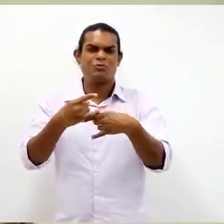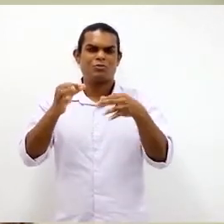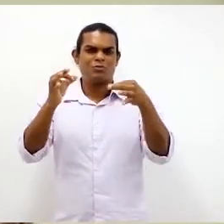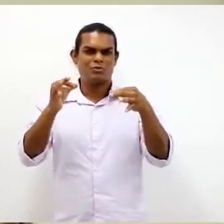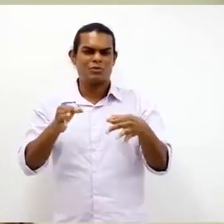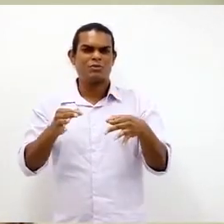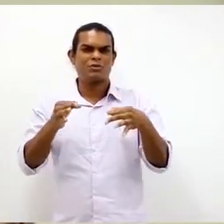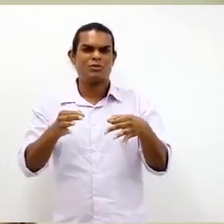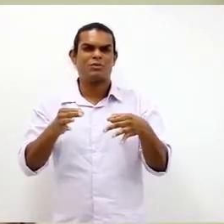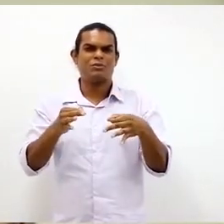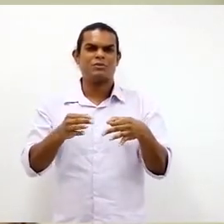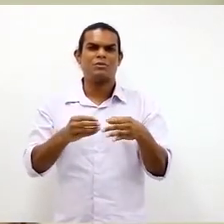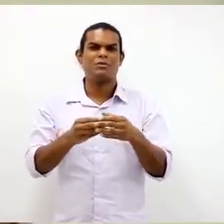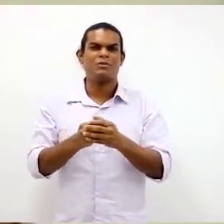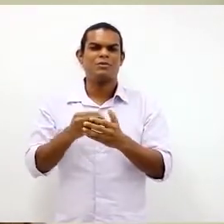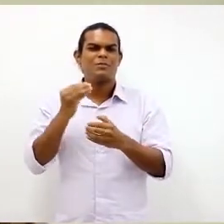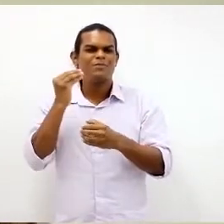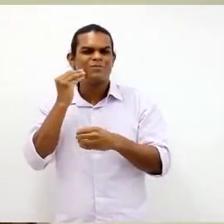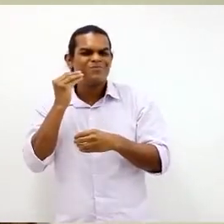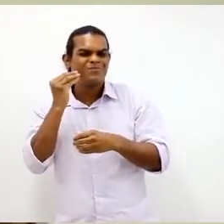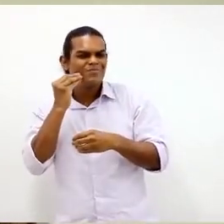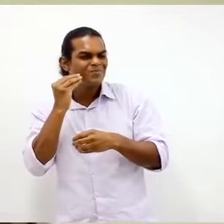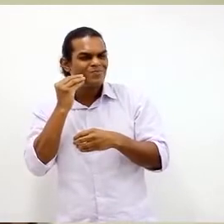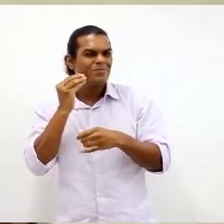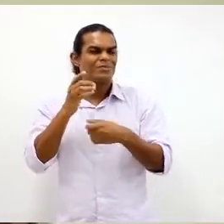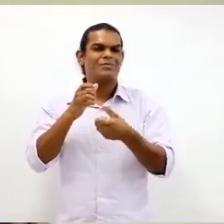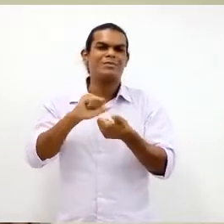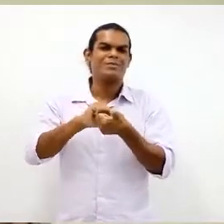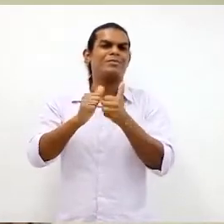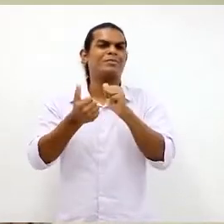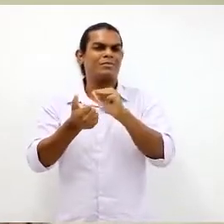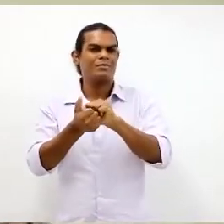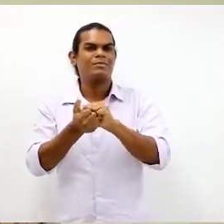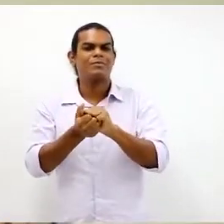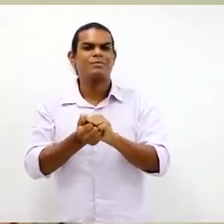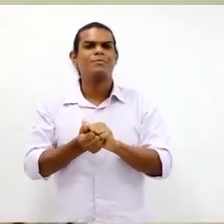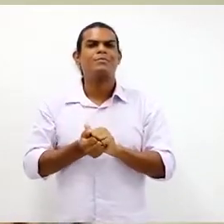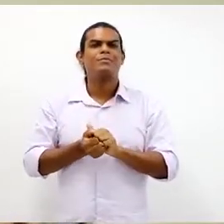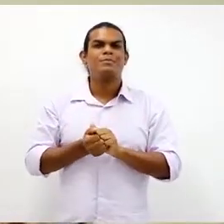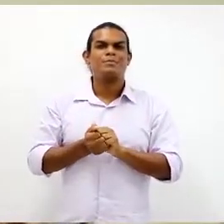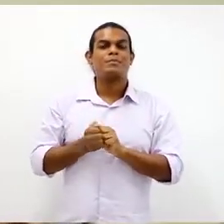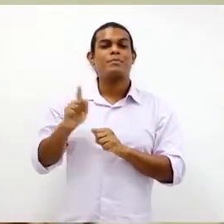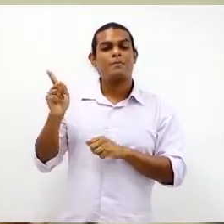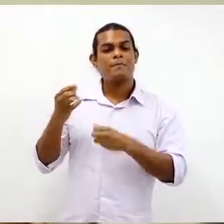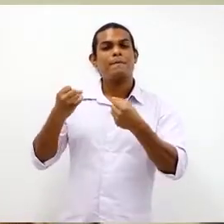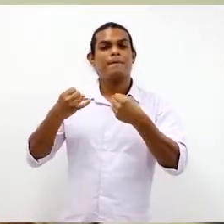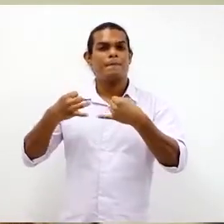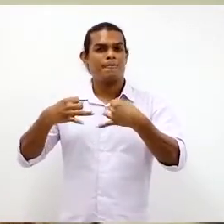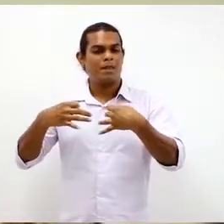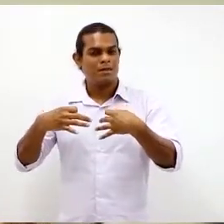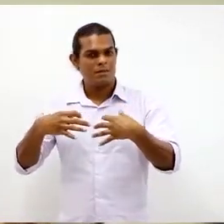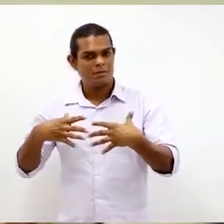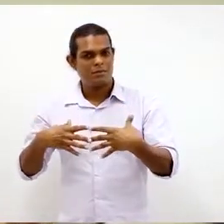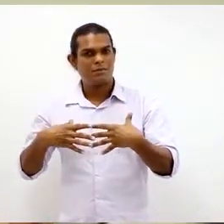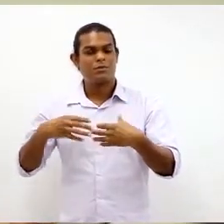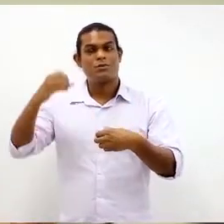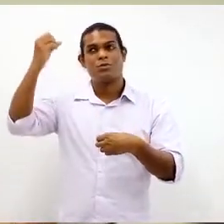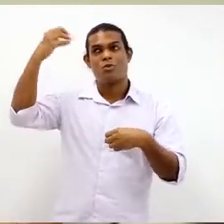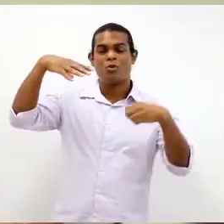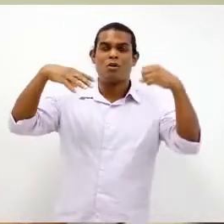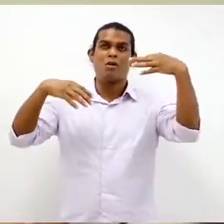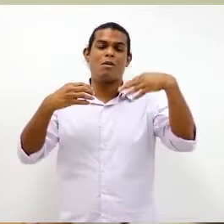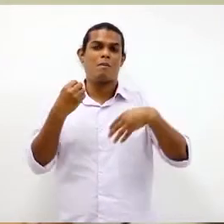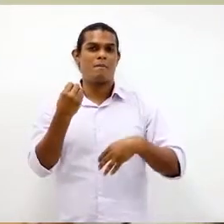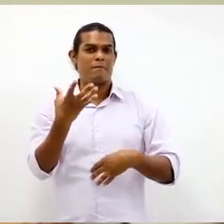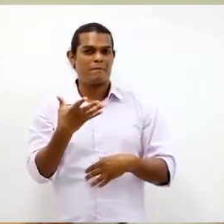lado, o Willamins nos coloca que a iluminação ambiental é adequada, que o nível de ruídos é adequado, e